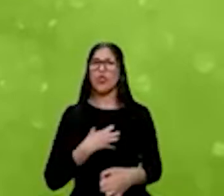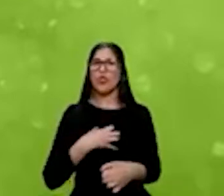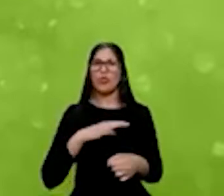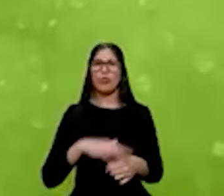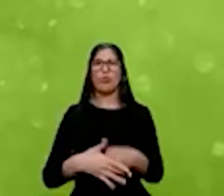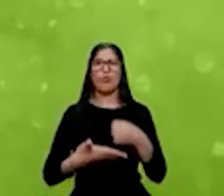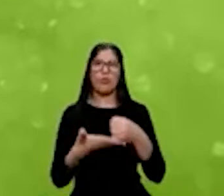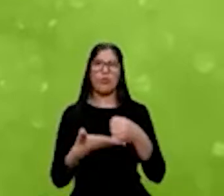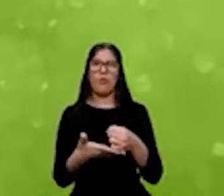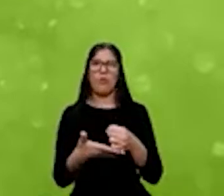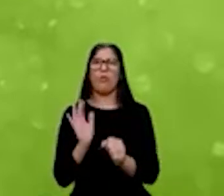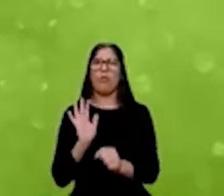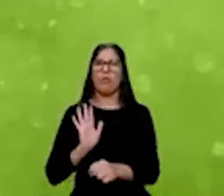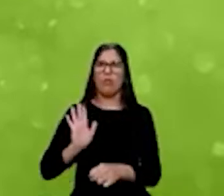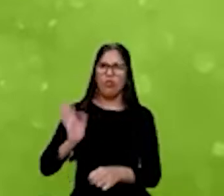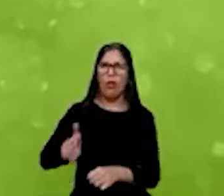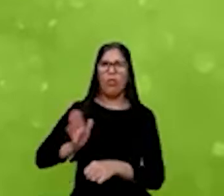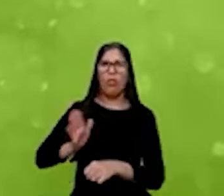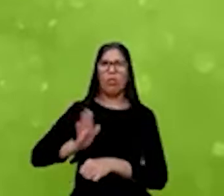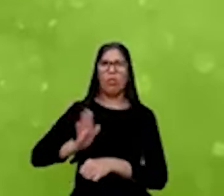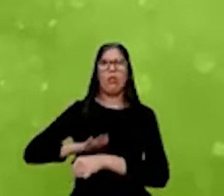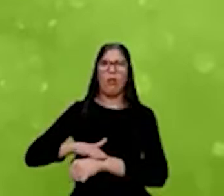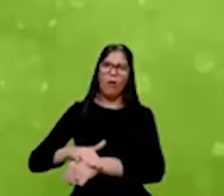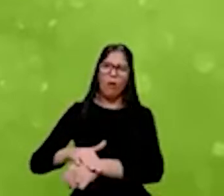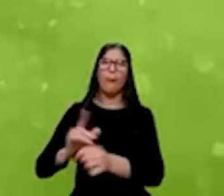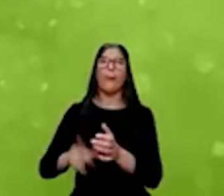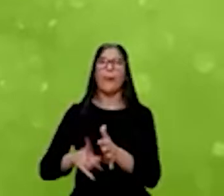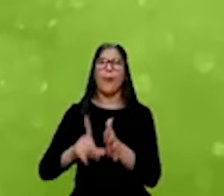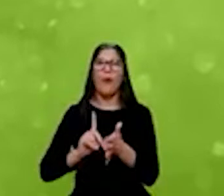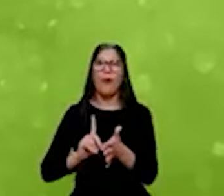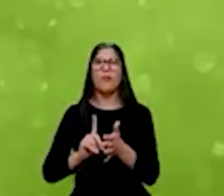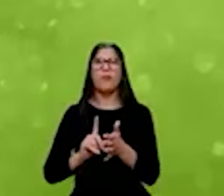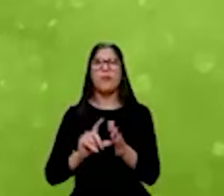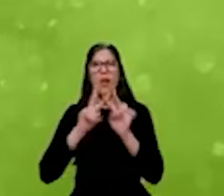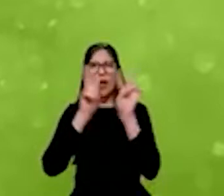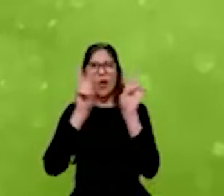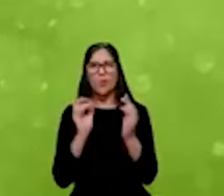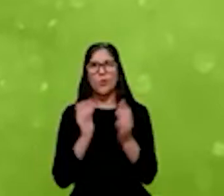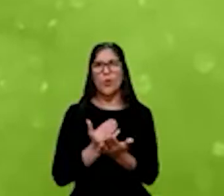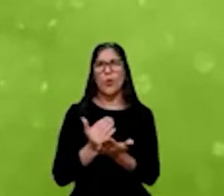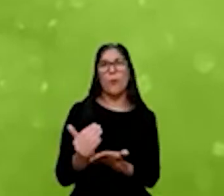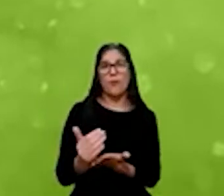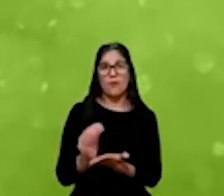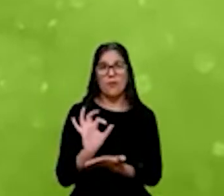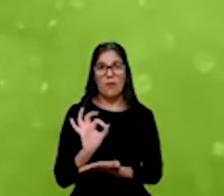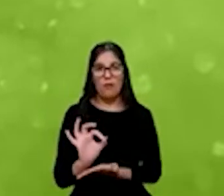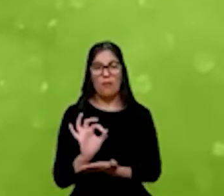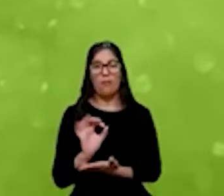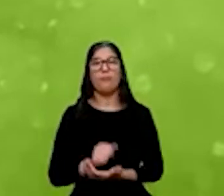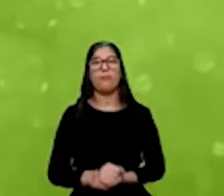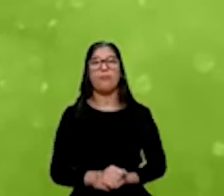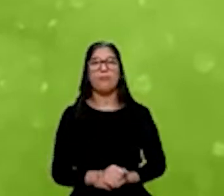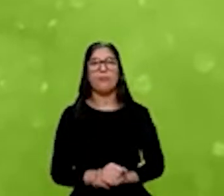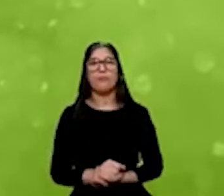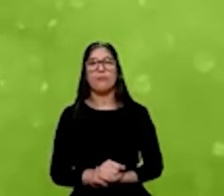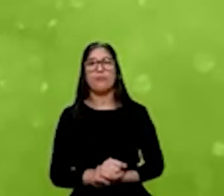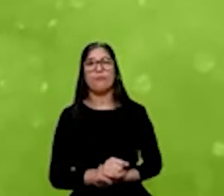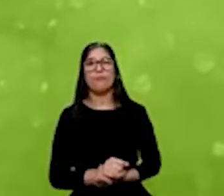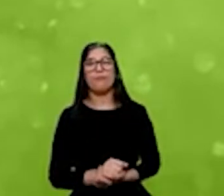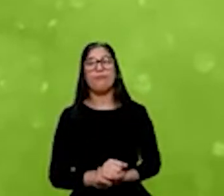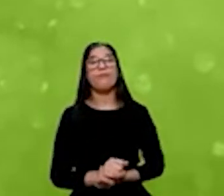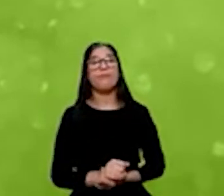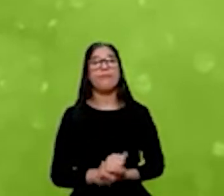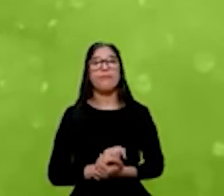bastante tempo antes desse assunto vir à tona. e ele vem se